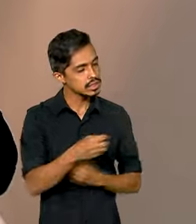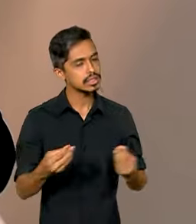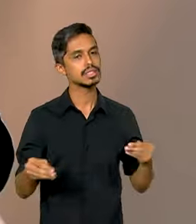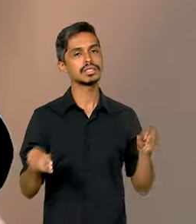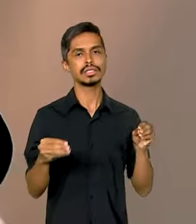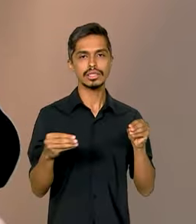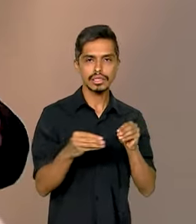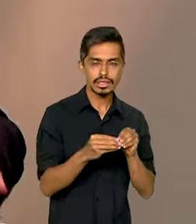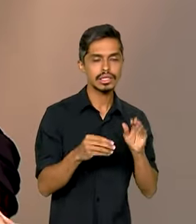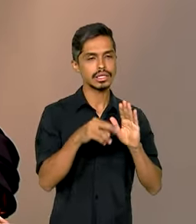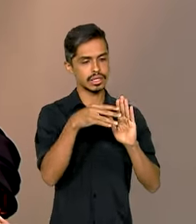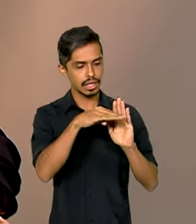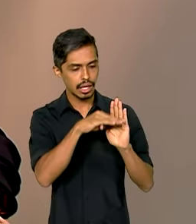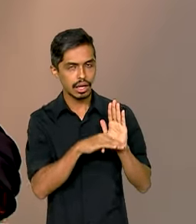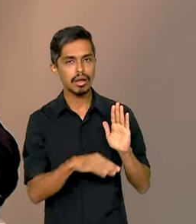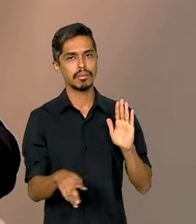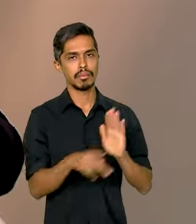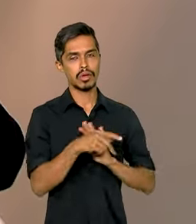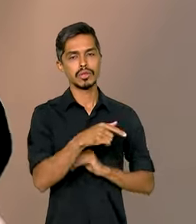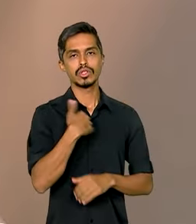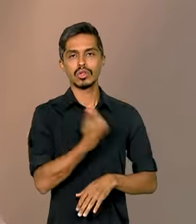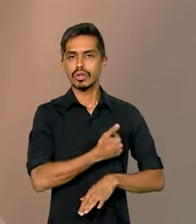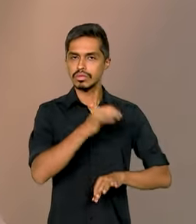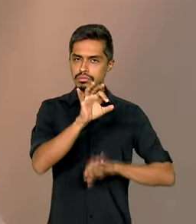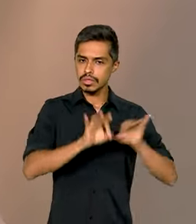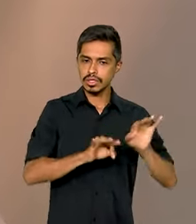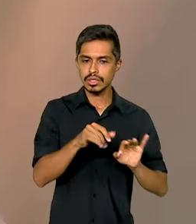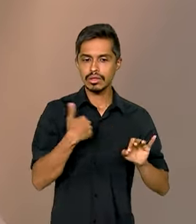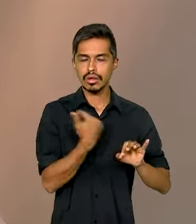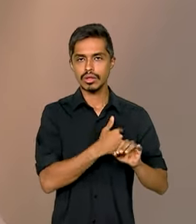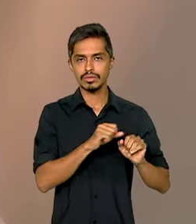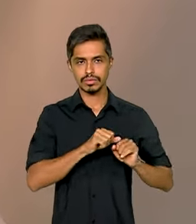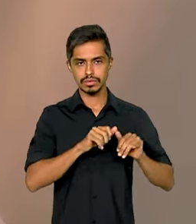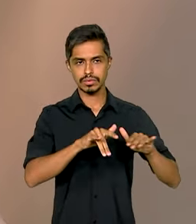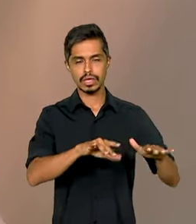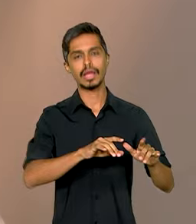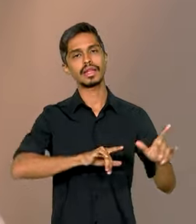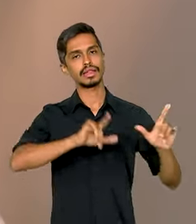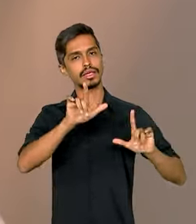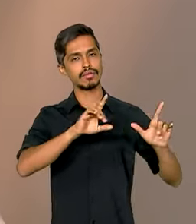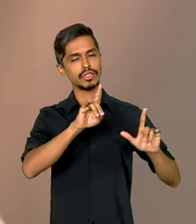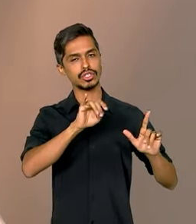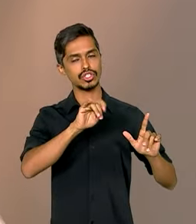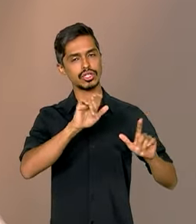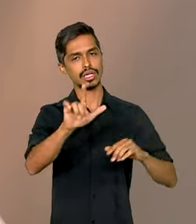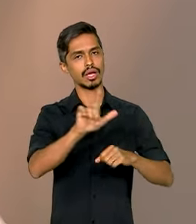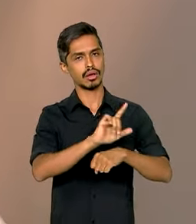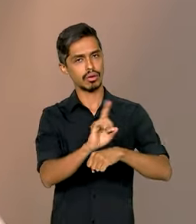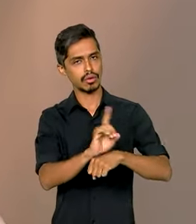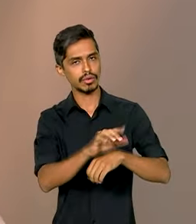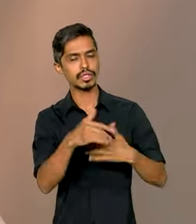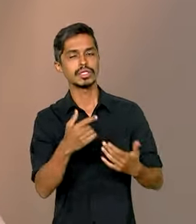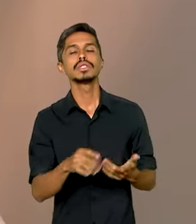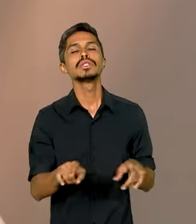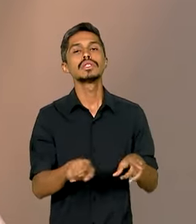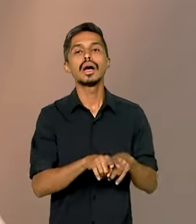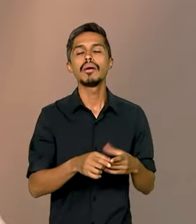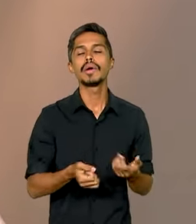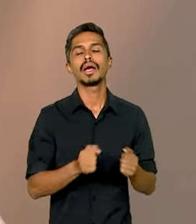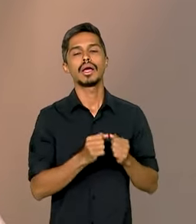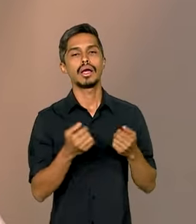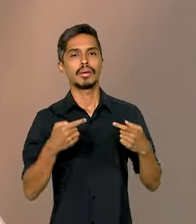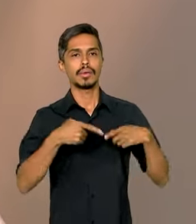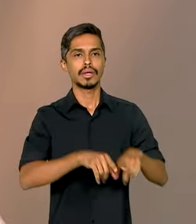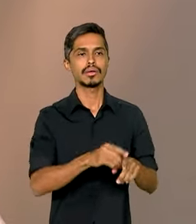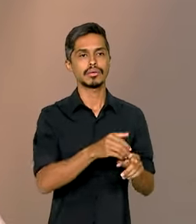Parque, que estamos aí estruturando tudo isso para que a gente continue expandindo com a TV digital, expandindo as parcerias também com a televisão